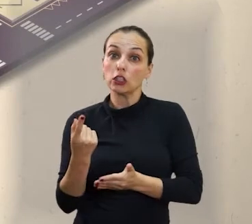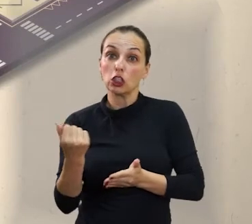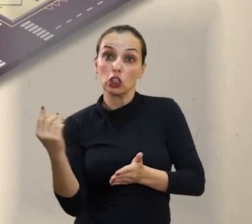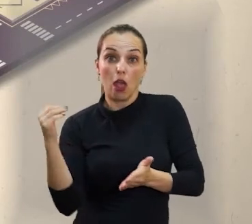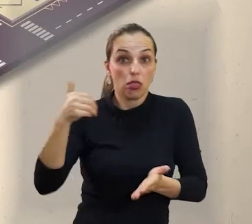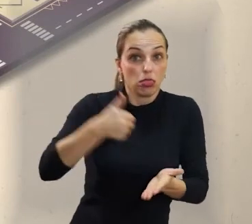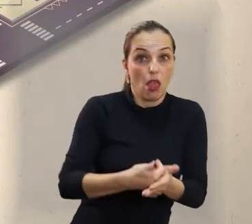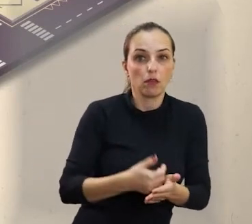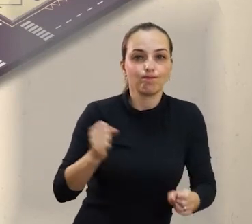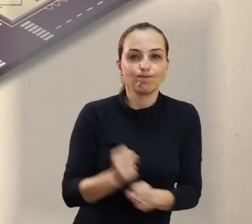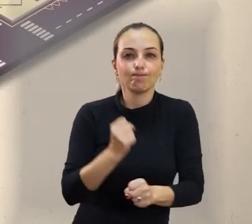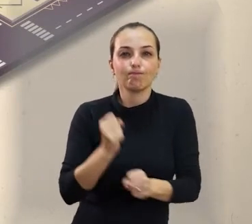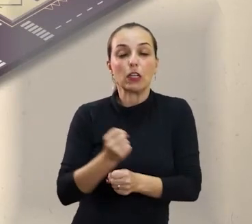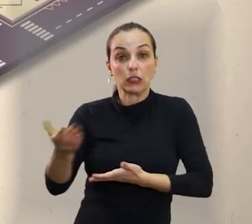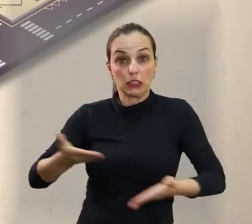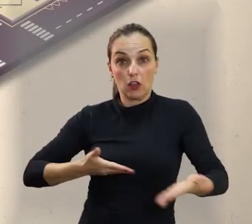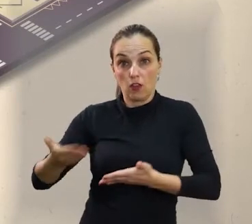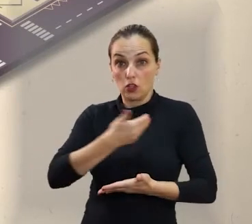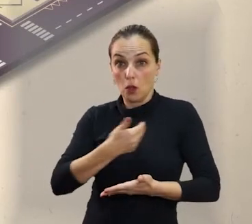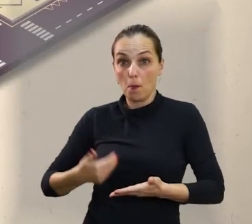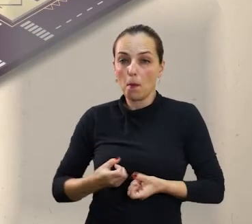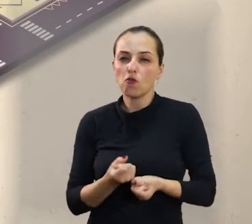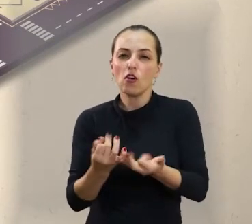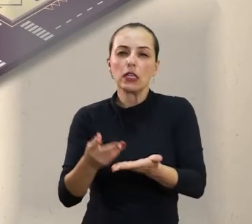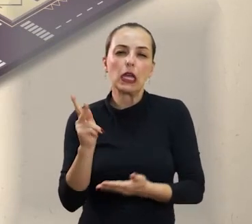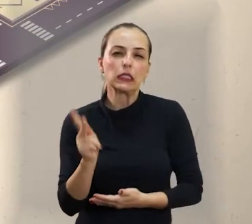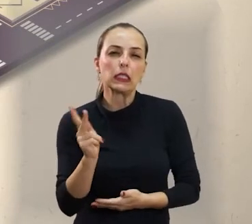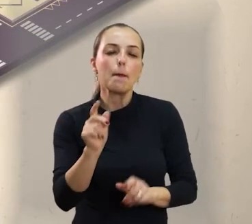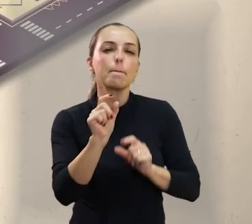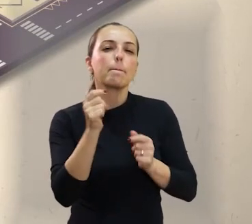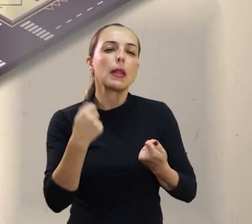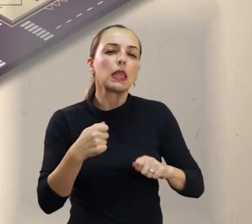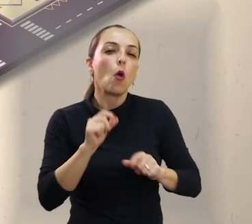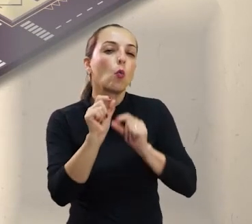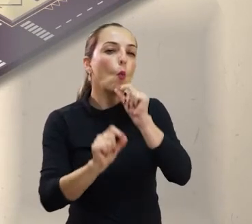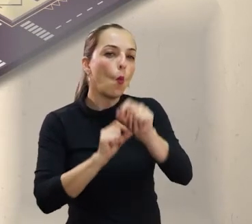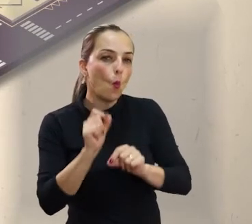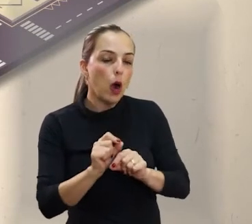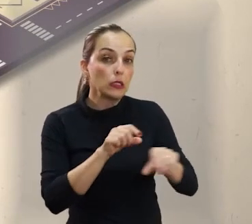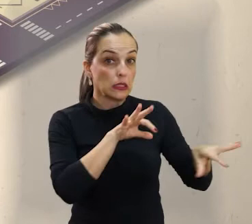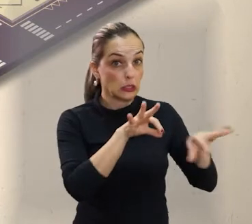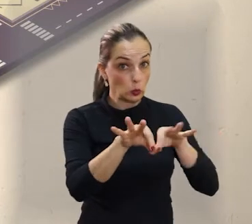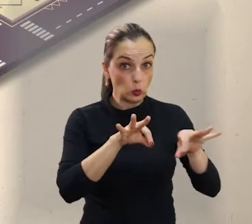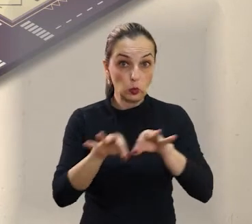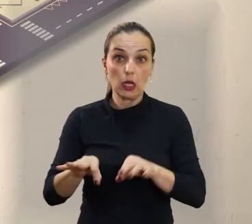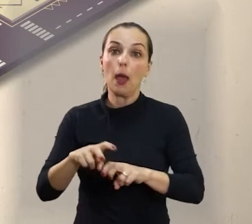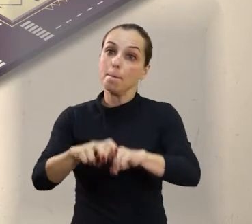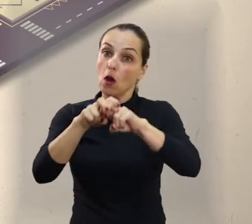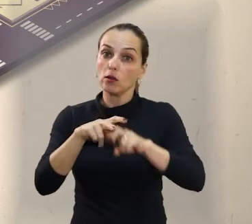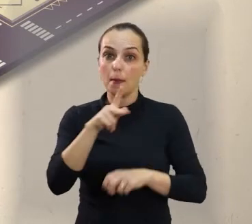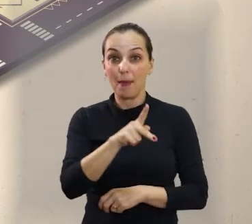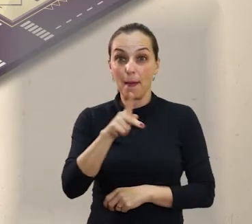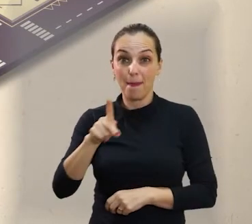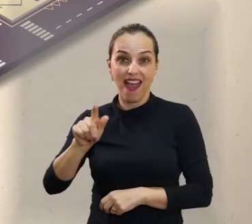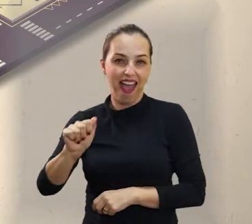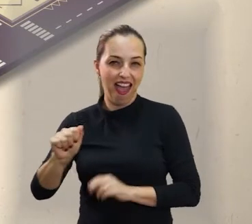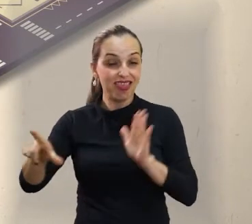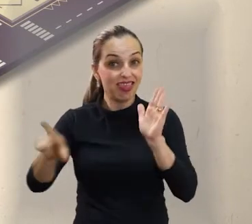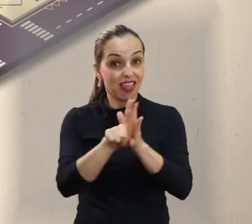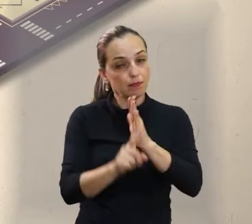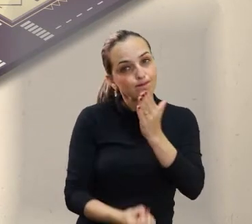permanente de serviços públicos exigem planejamento. Para isso, existe o Plano Plurianual,